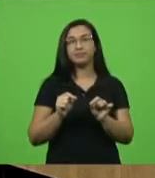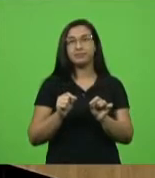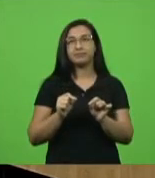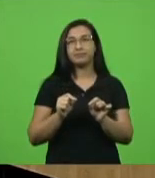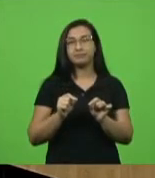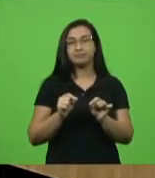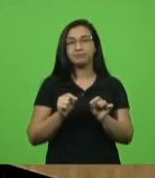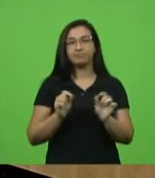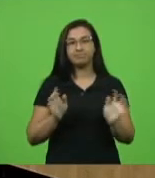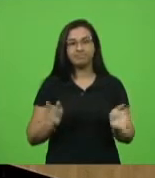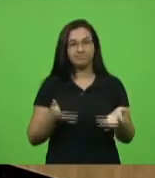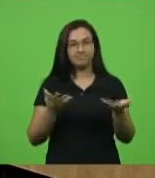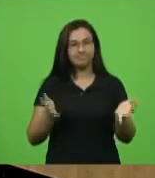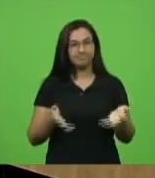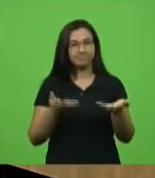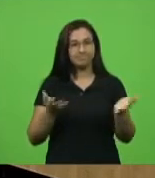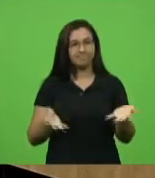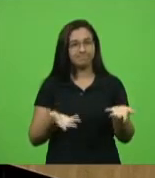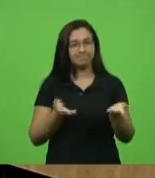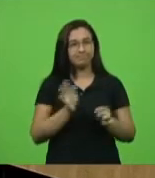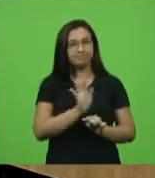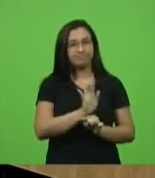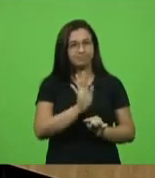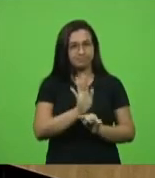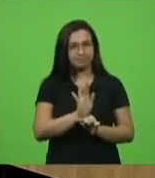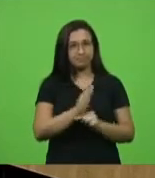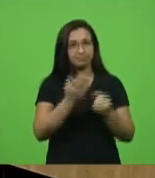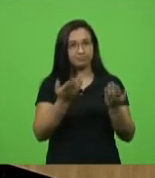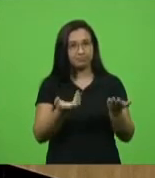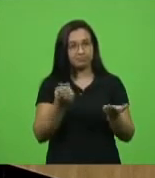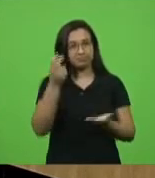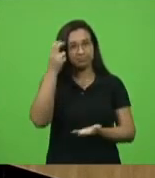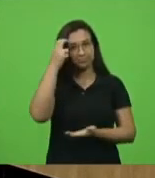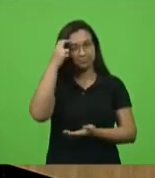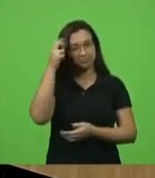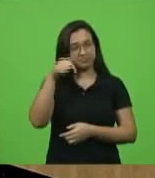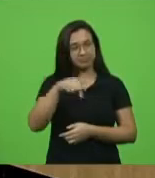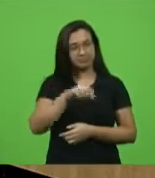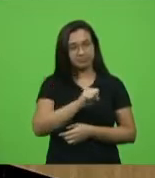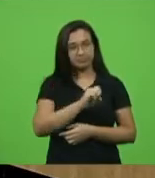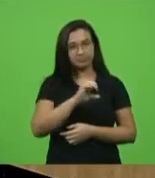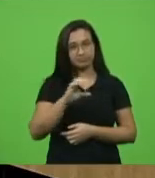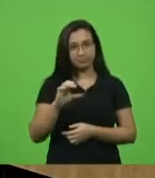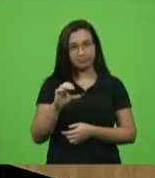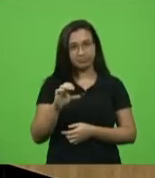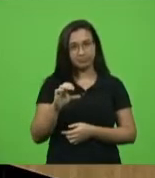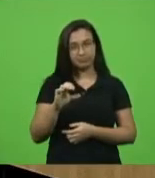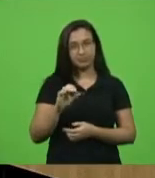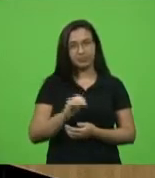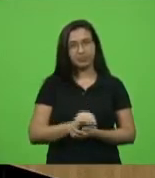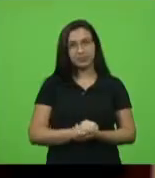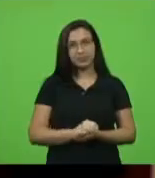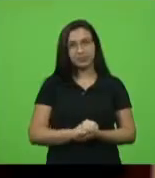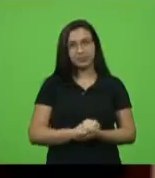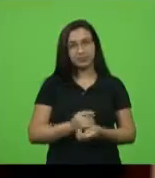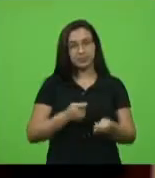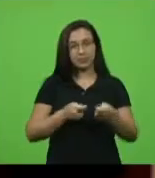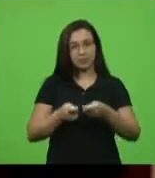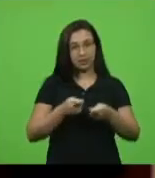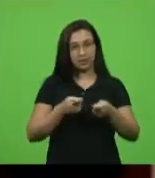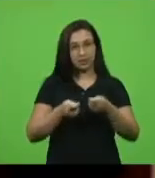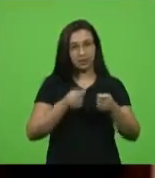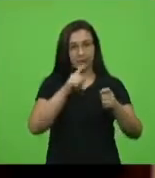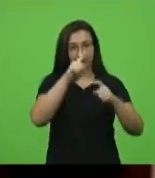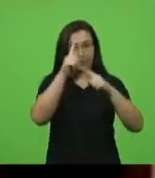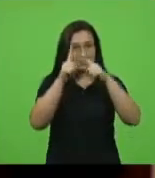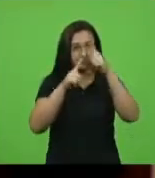estimular e pautar a cultura catarinense no espectro da economia criativa